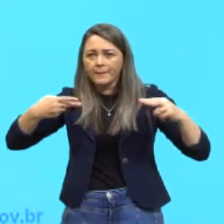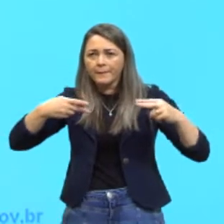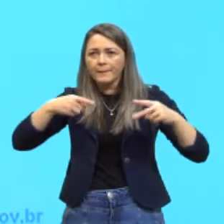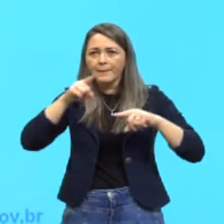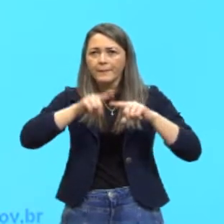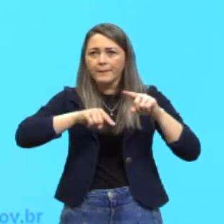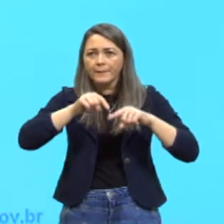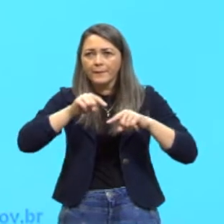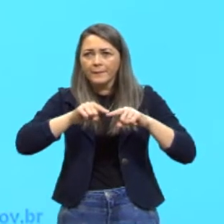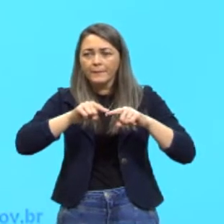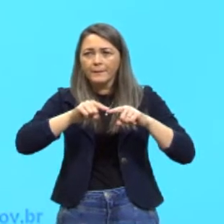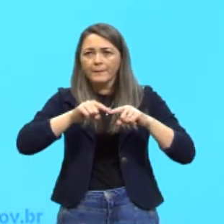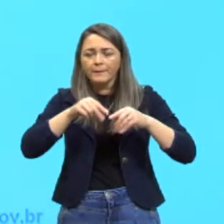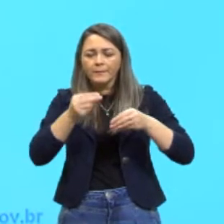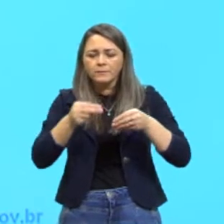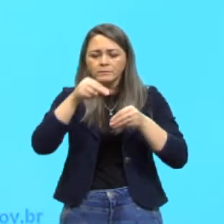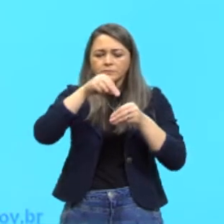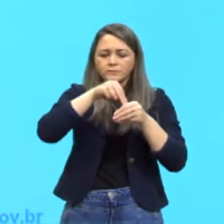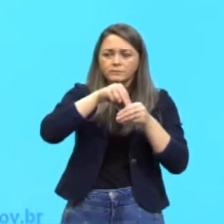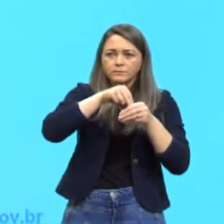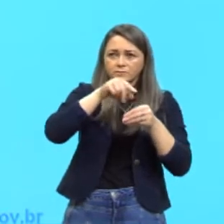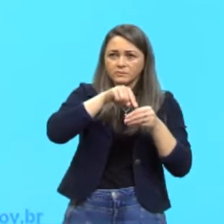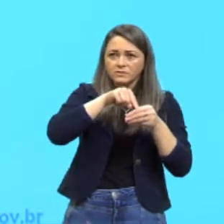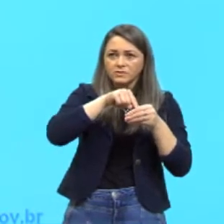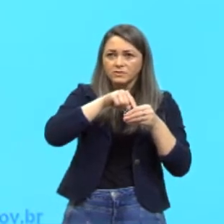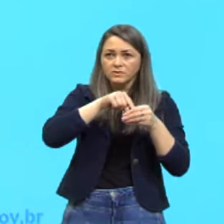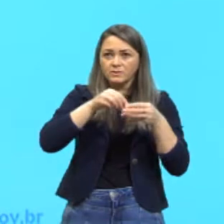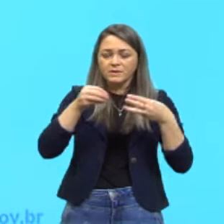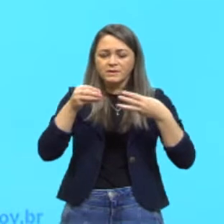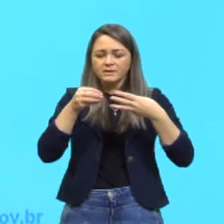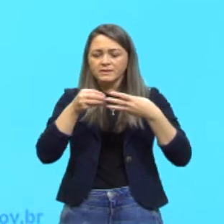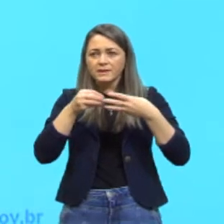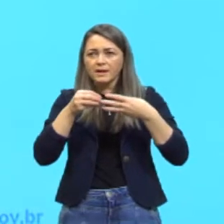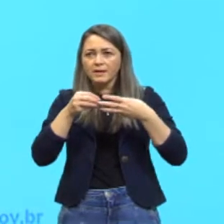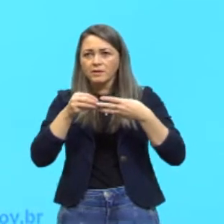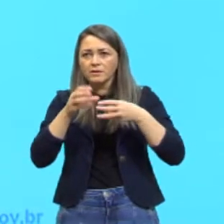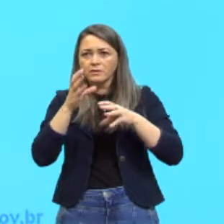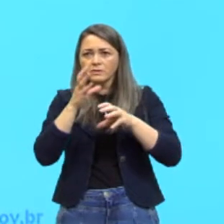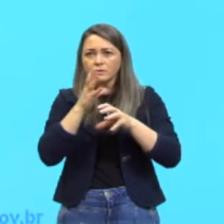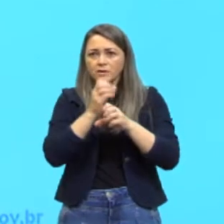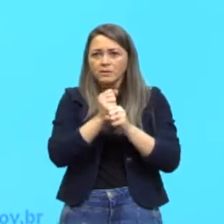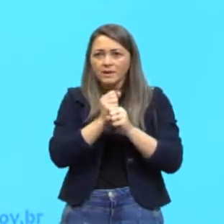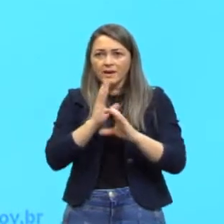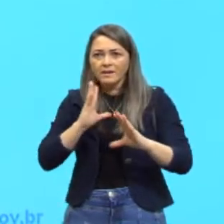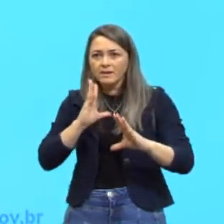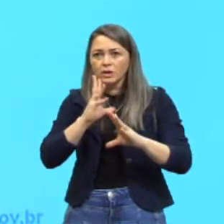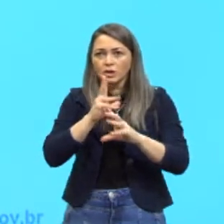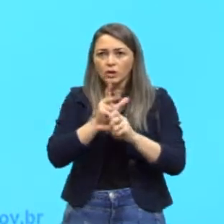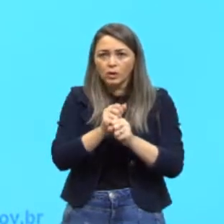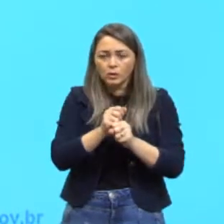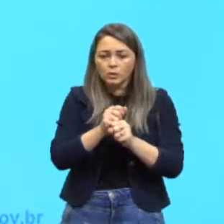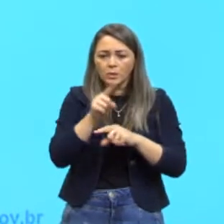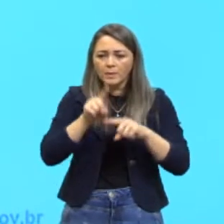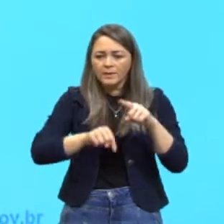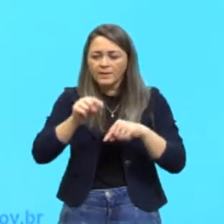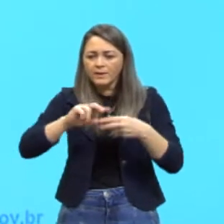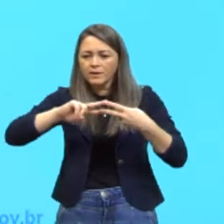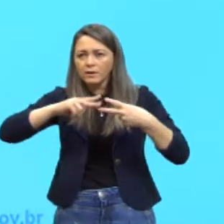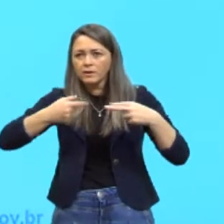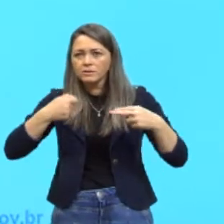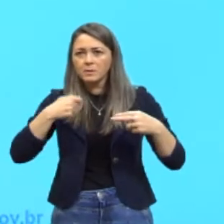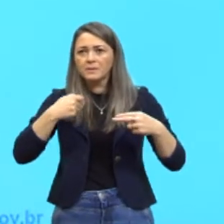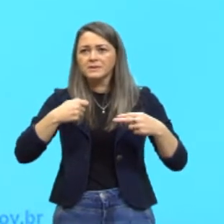núcleo de uma célula somática, esse núcleo já possui todo o material genético necessário.